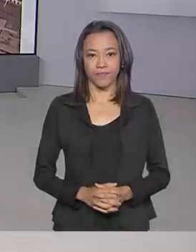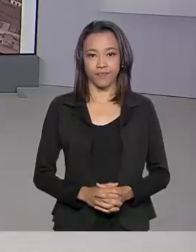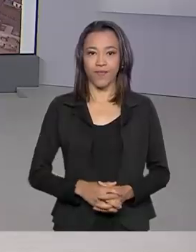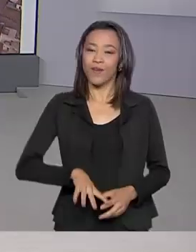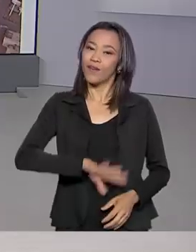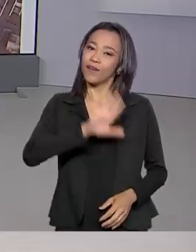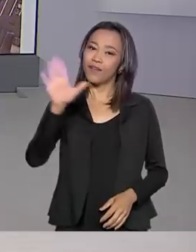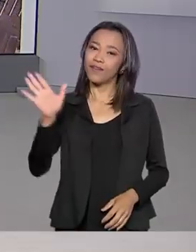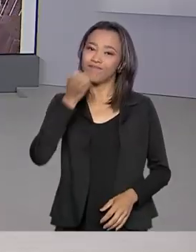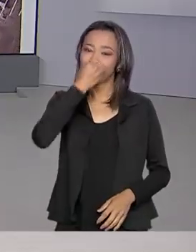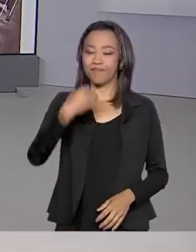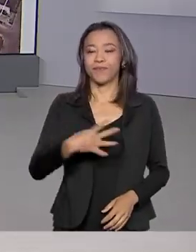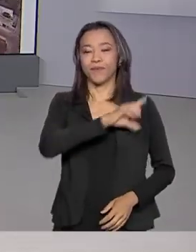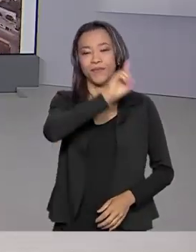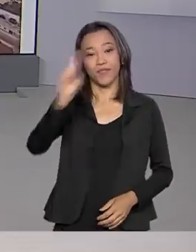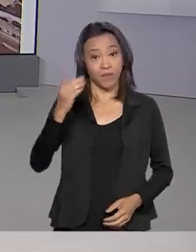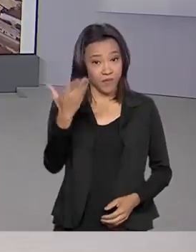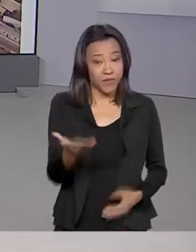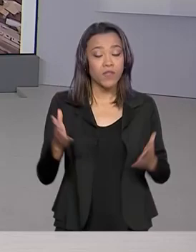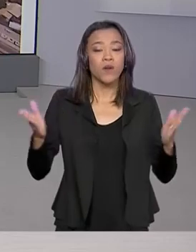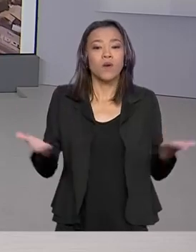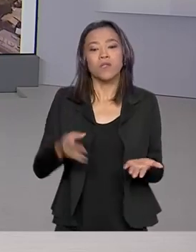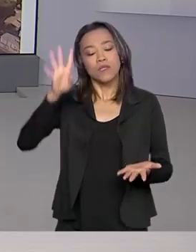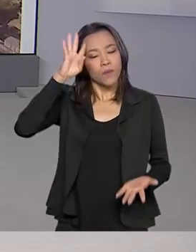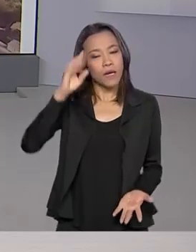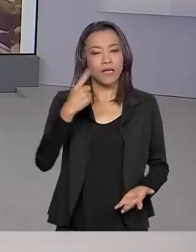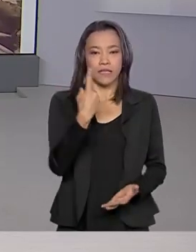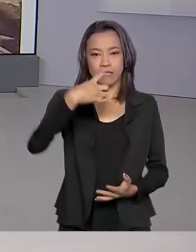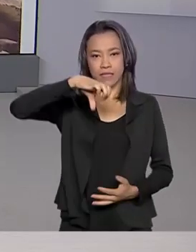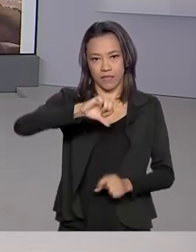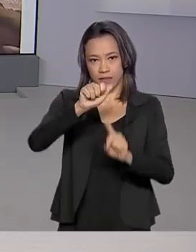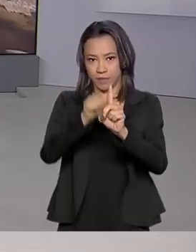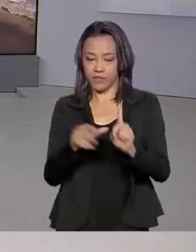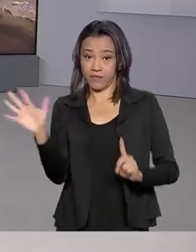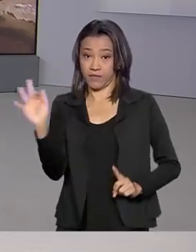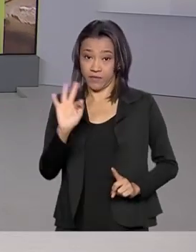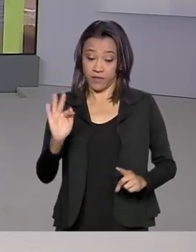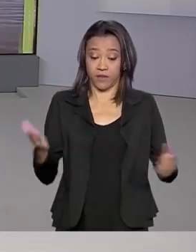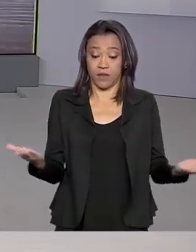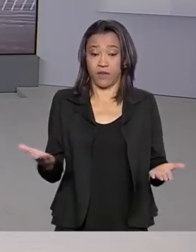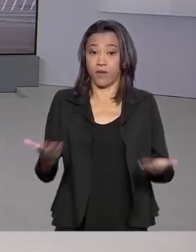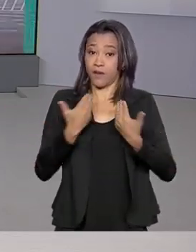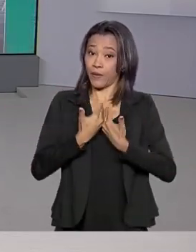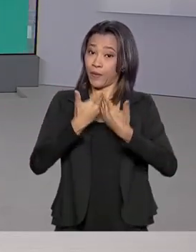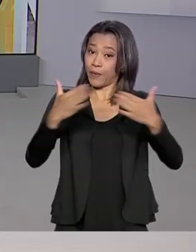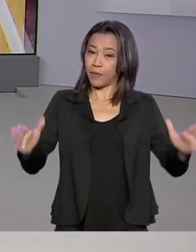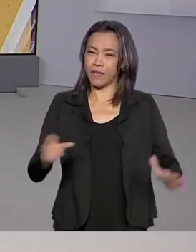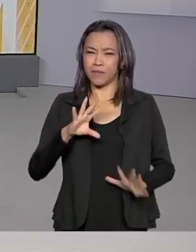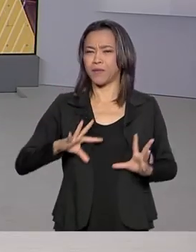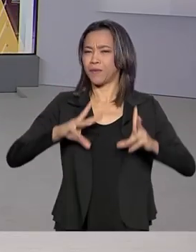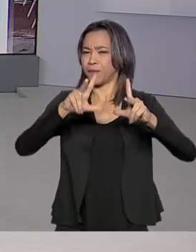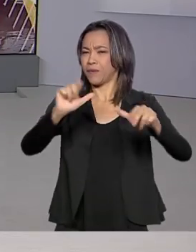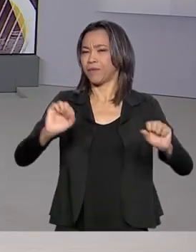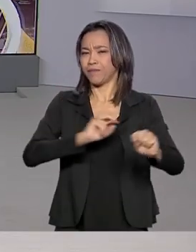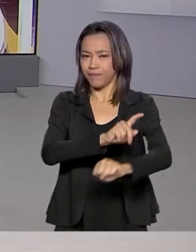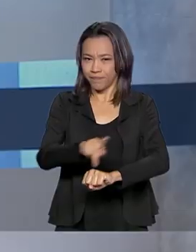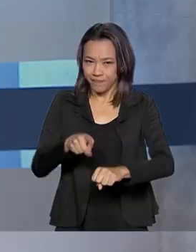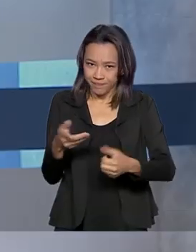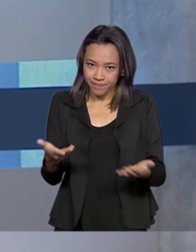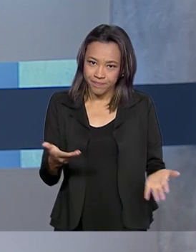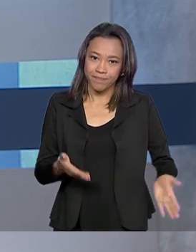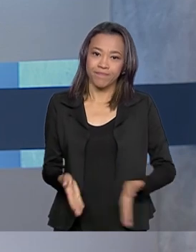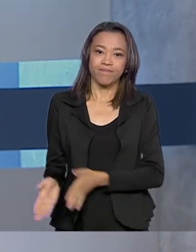Olá, bom dia pra você. Hoje é quarta-feira, 19 de fevereiro. Começa agora o Brasil em dia para todo o país.